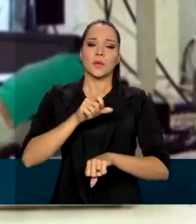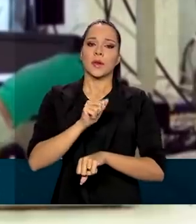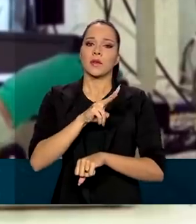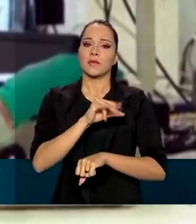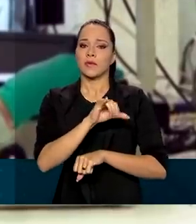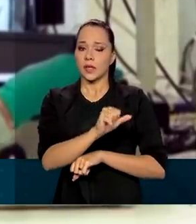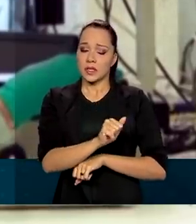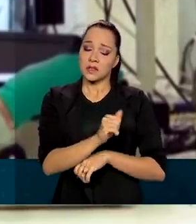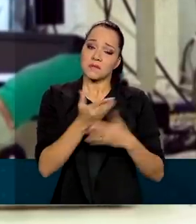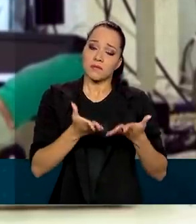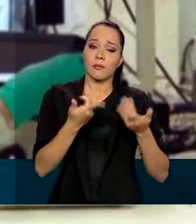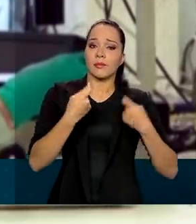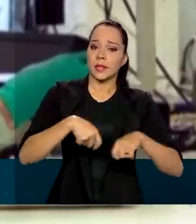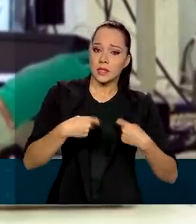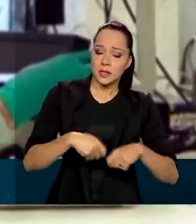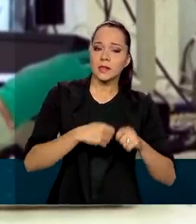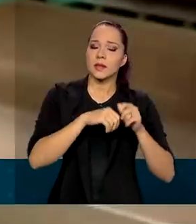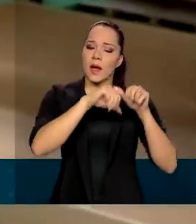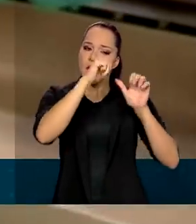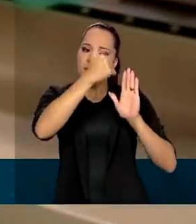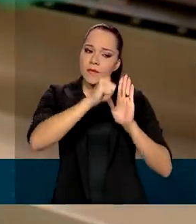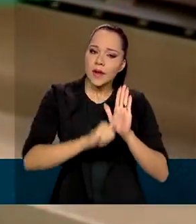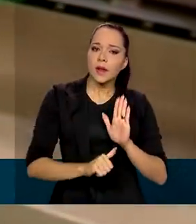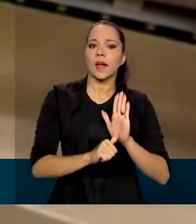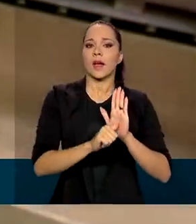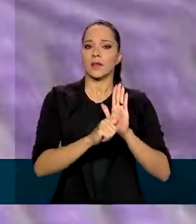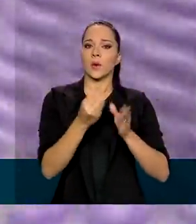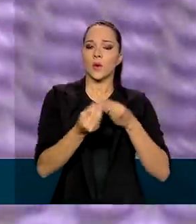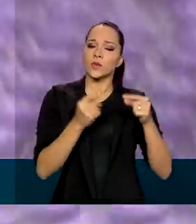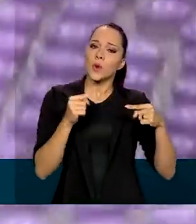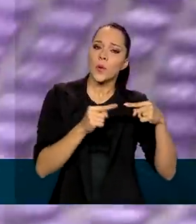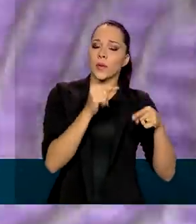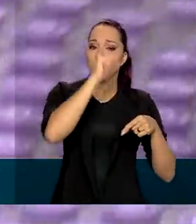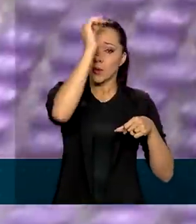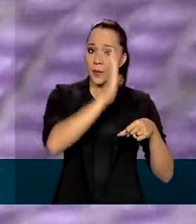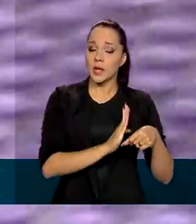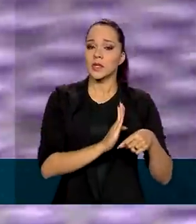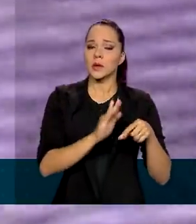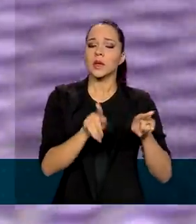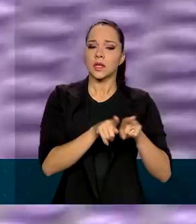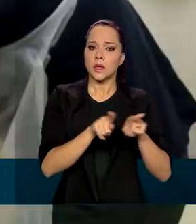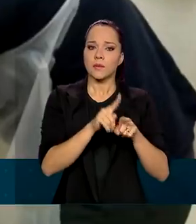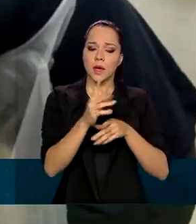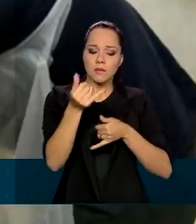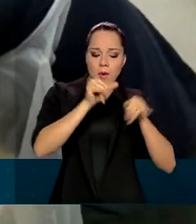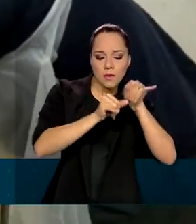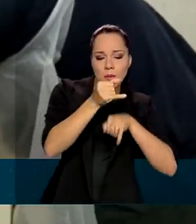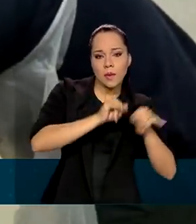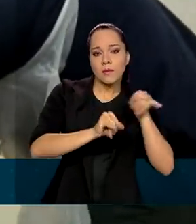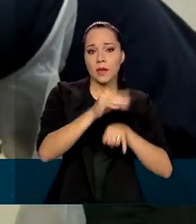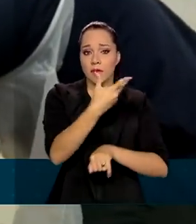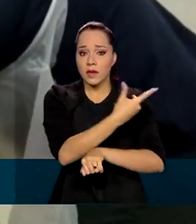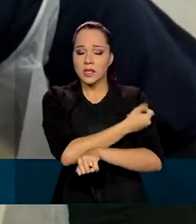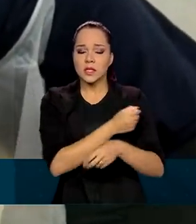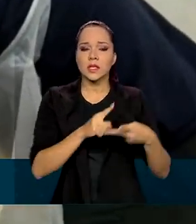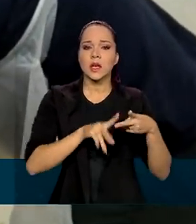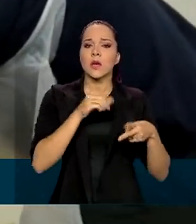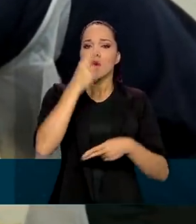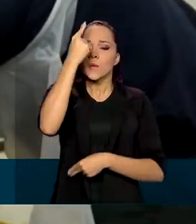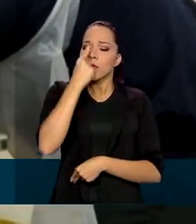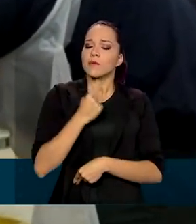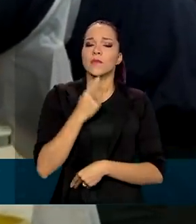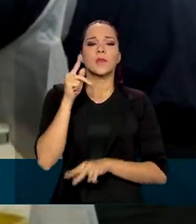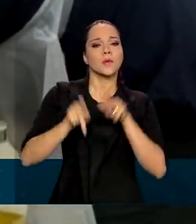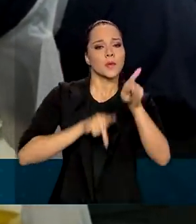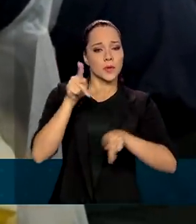Anvisa, já que precisam ser avaliadas a realidade brasileira, a própria composição da vacina e o perfil da